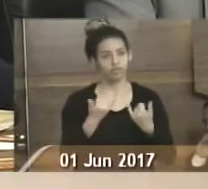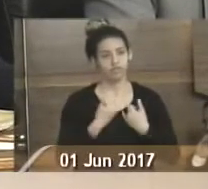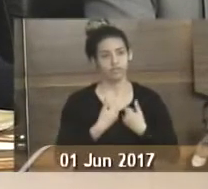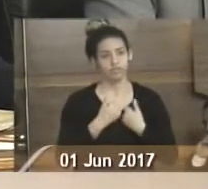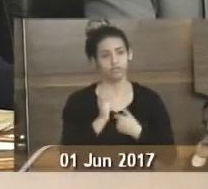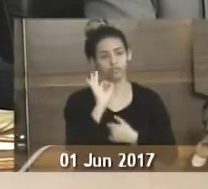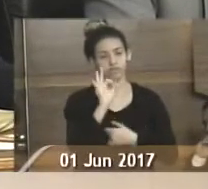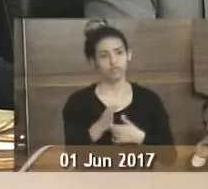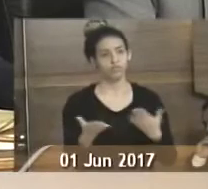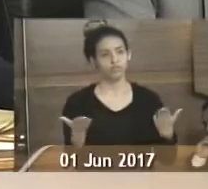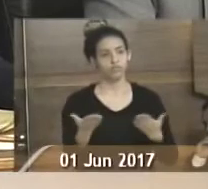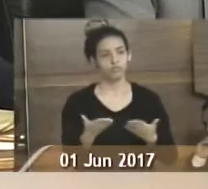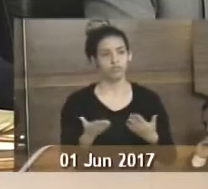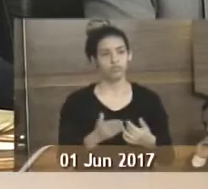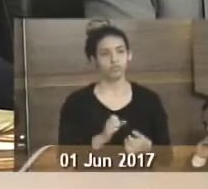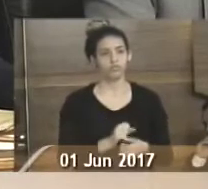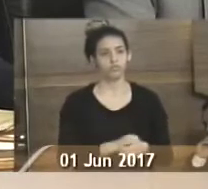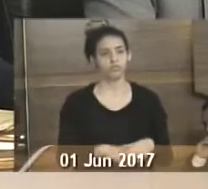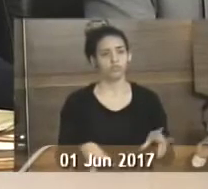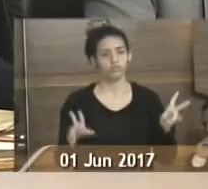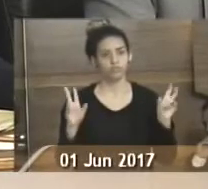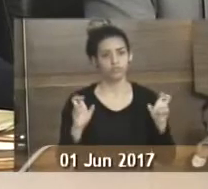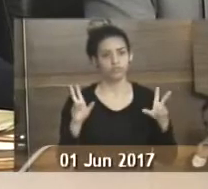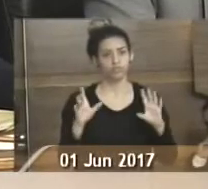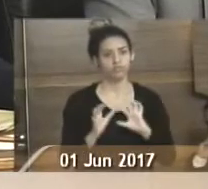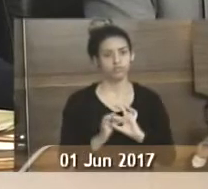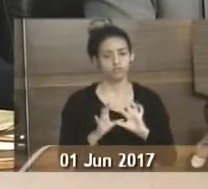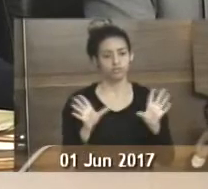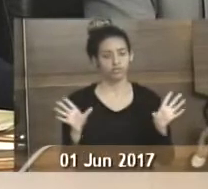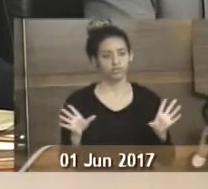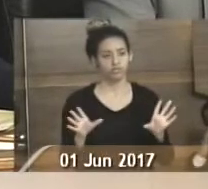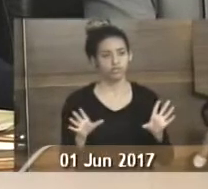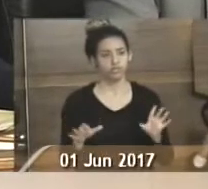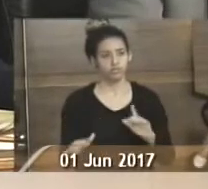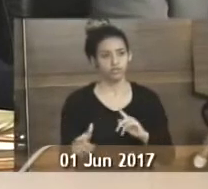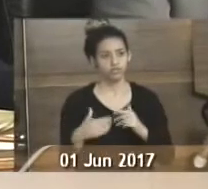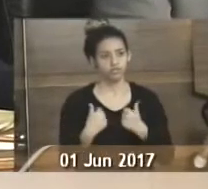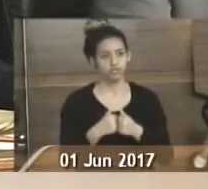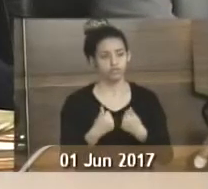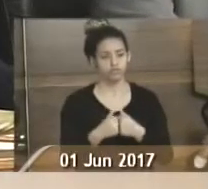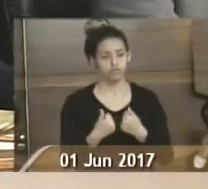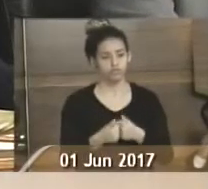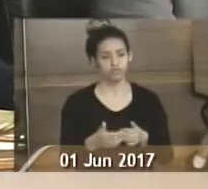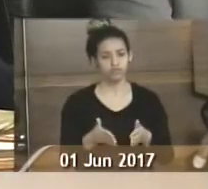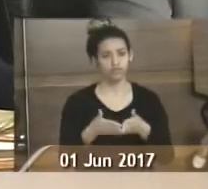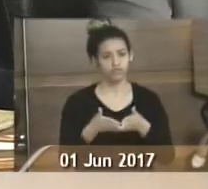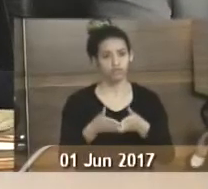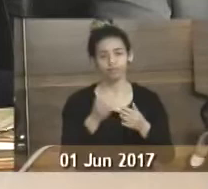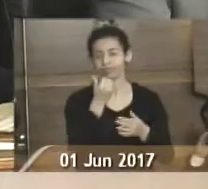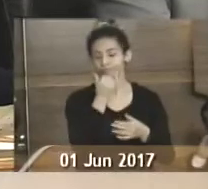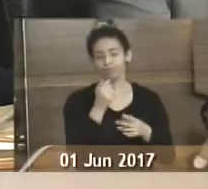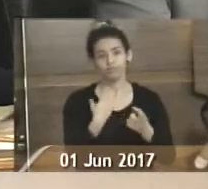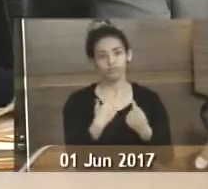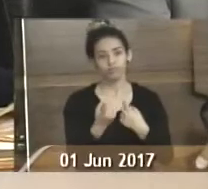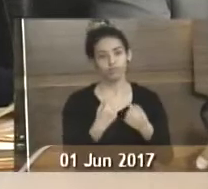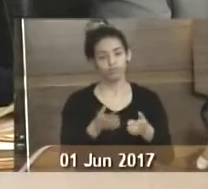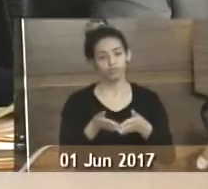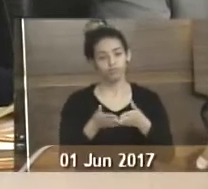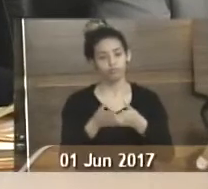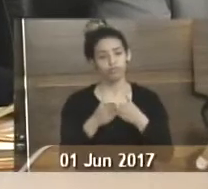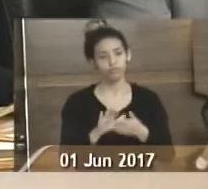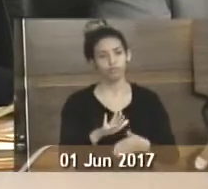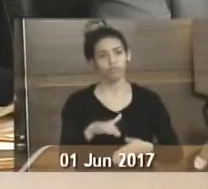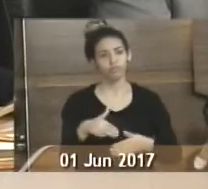atualizadas sobre o andamento do processo de licitação de concessão dos serviços de transporte aquaviário de passageiros no estado do Rio de Janeiro,